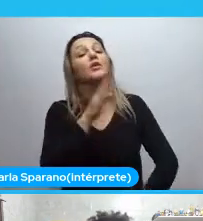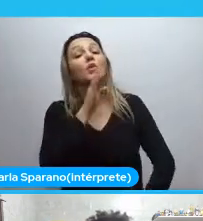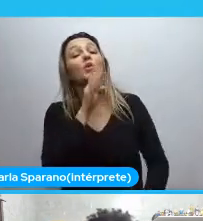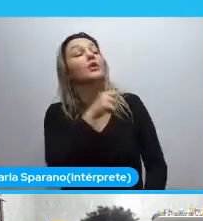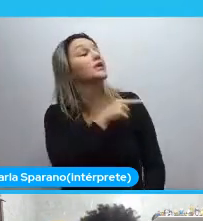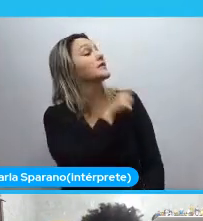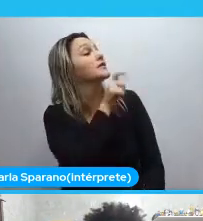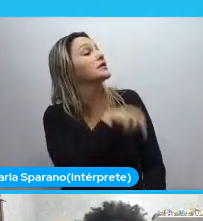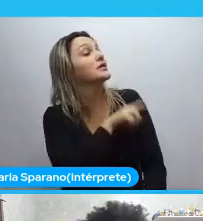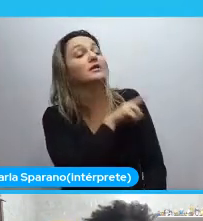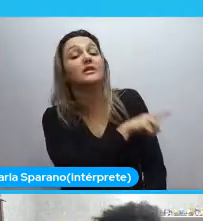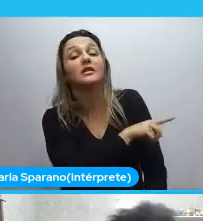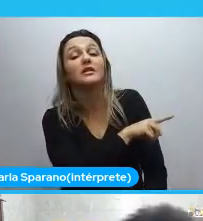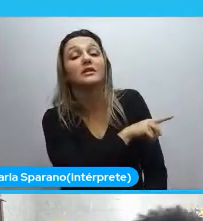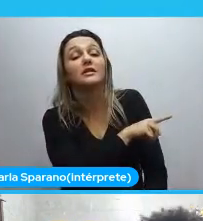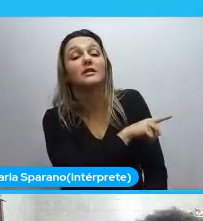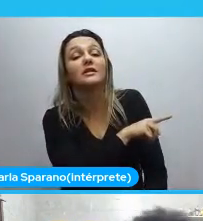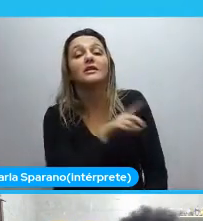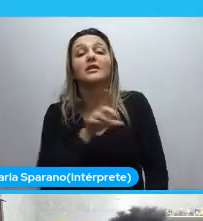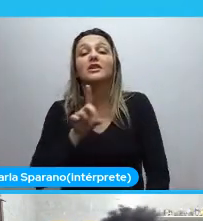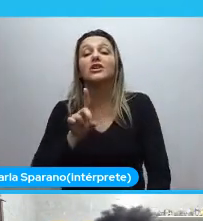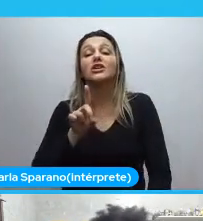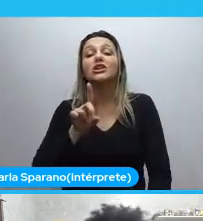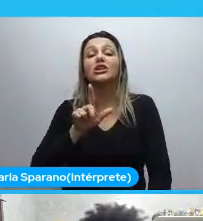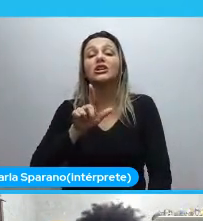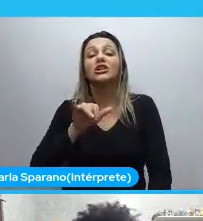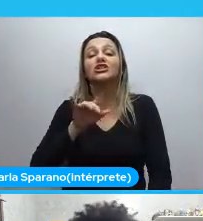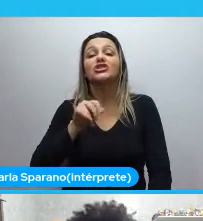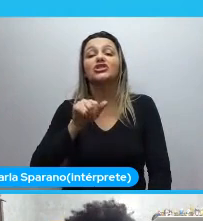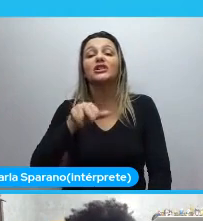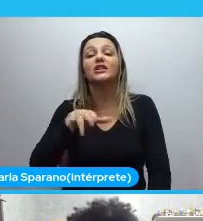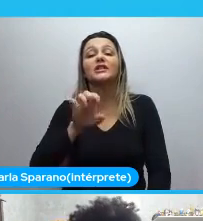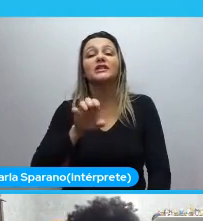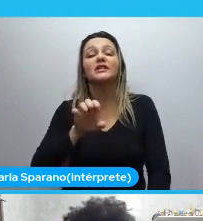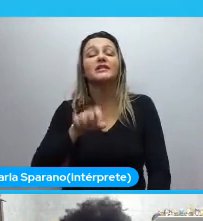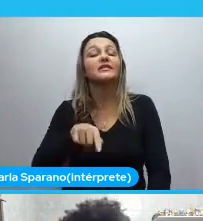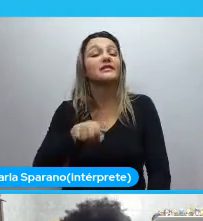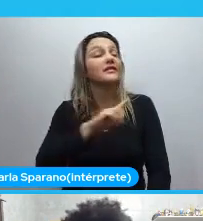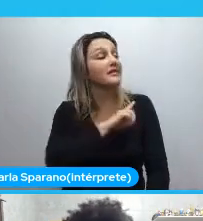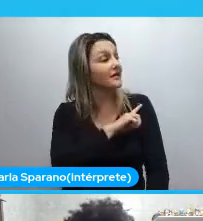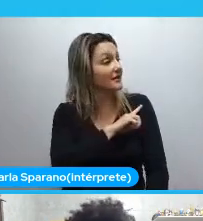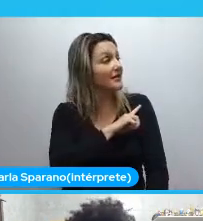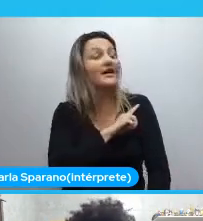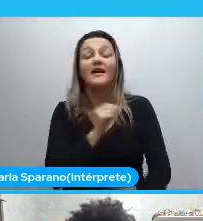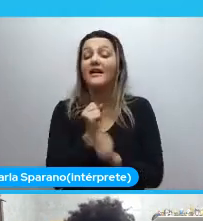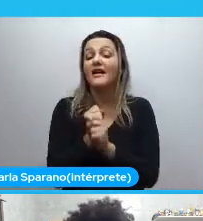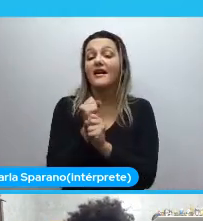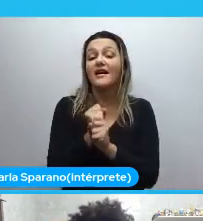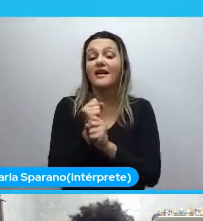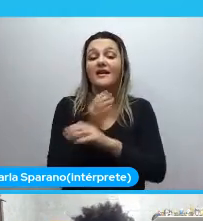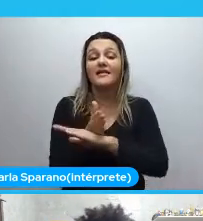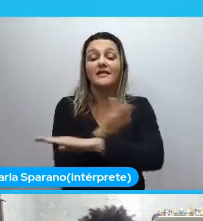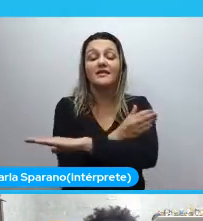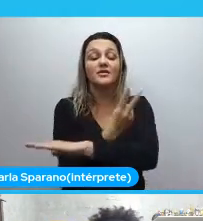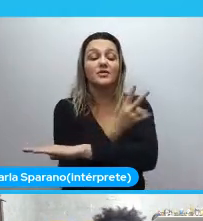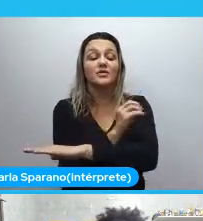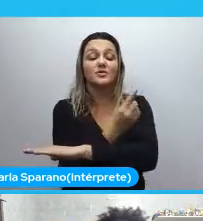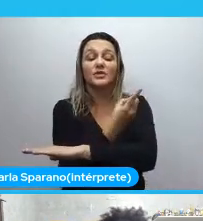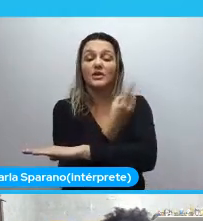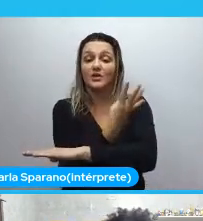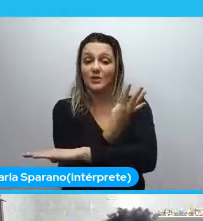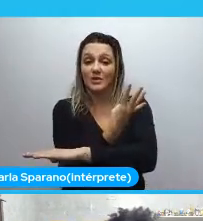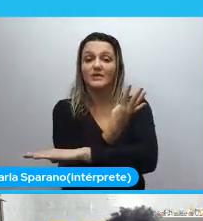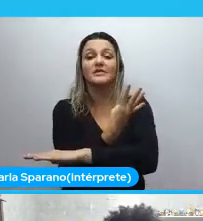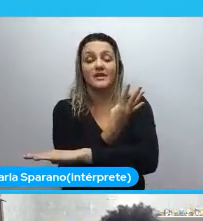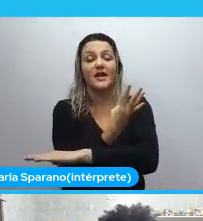Lidiane estava trazendo... Acho que era... O ano era 2014. acho. Lidiane estava trazendo a Pai Ladies para Recife. E